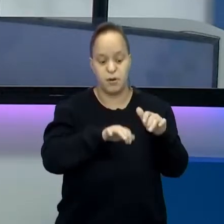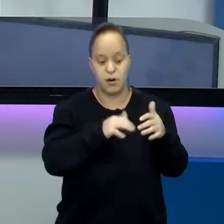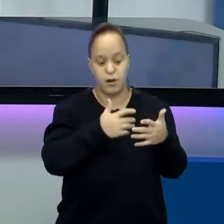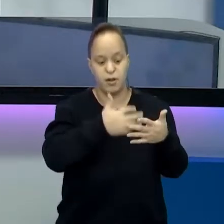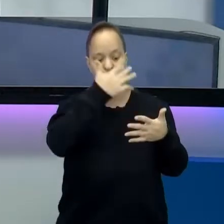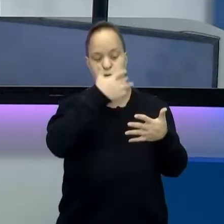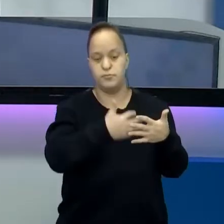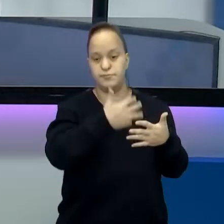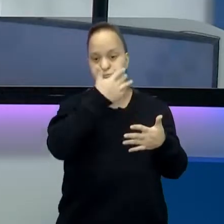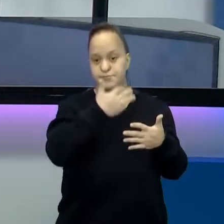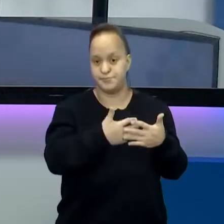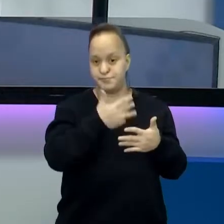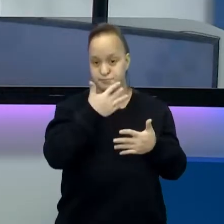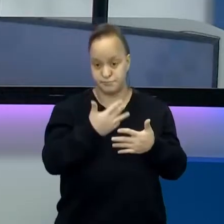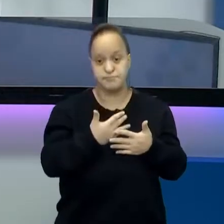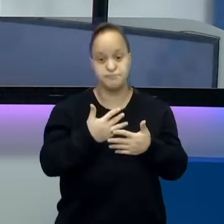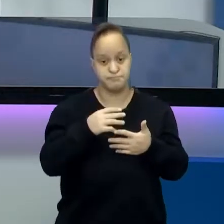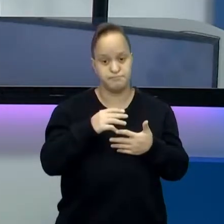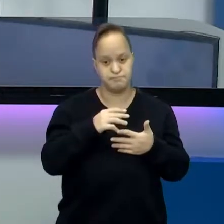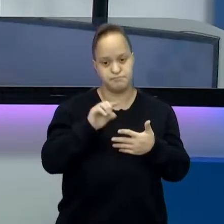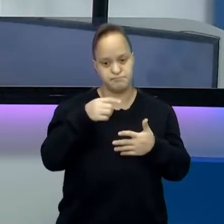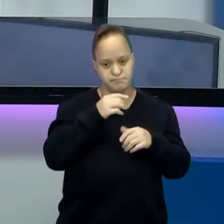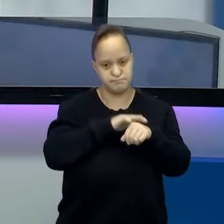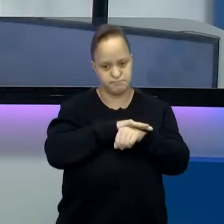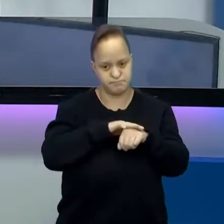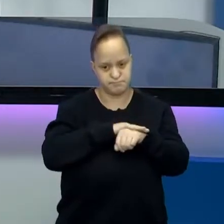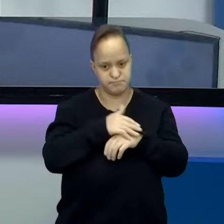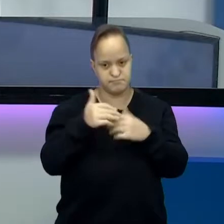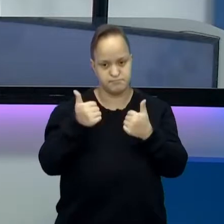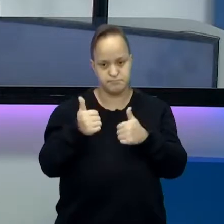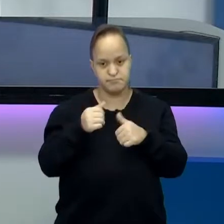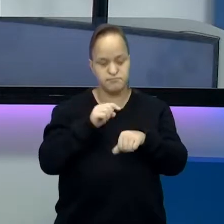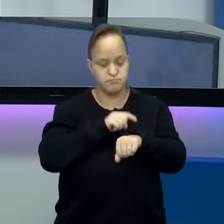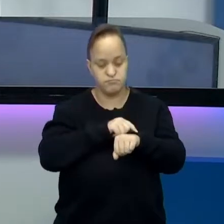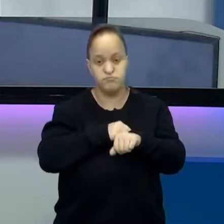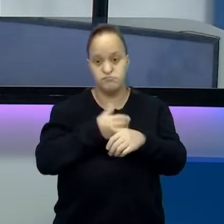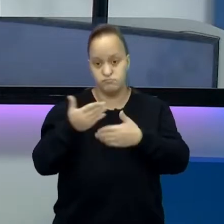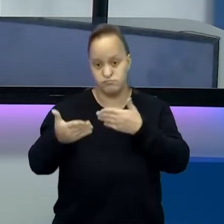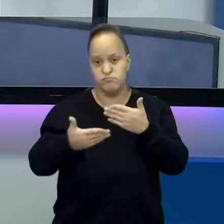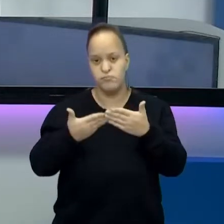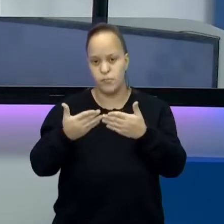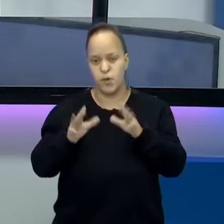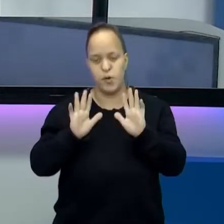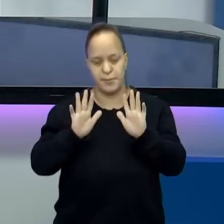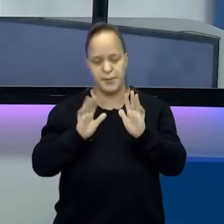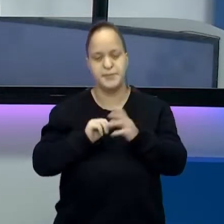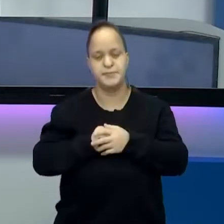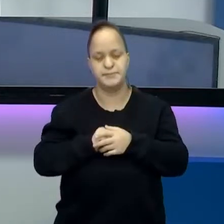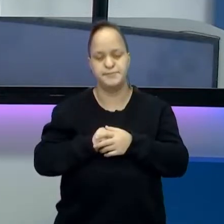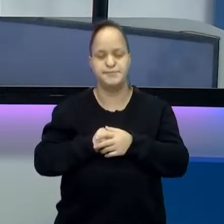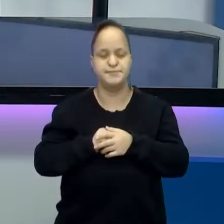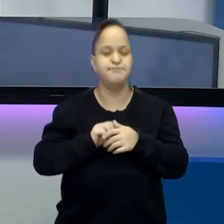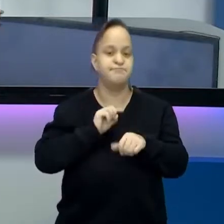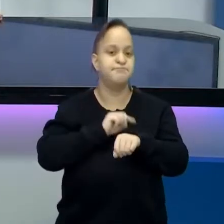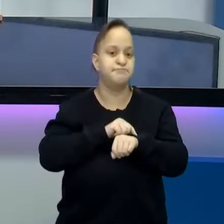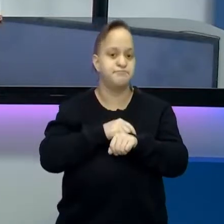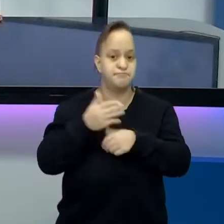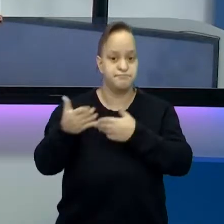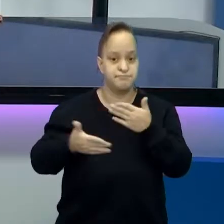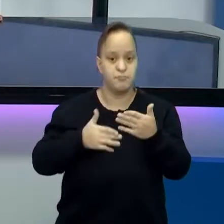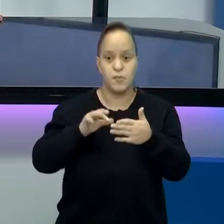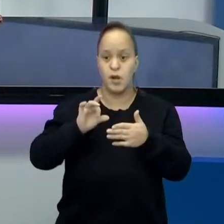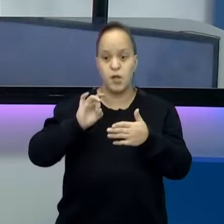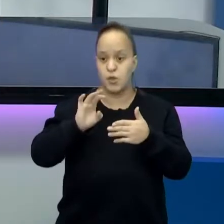no chat, já falo com vocês, viu? Não saiam daí. Na interação, eu vou fazer assim agora, gente. A interação vai ser só pra bater papo com